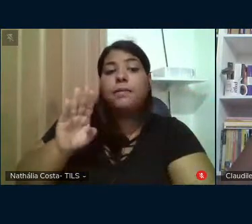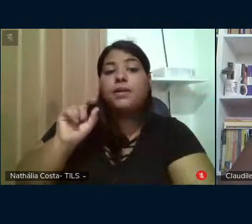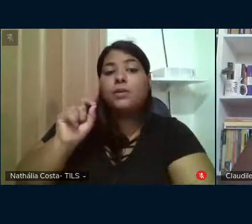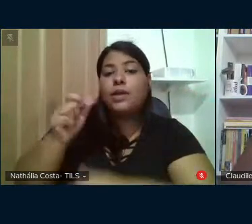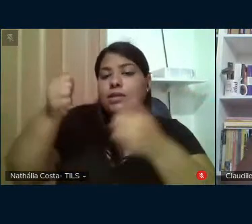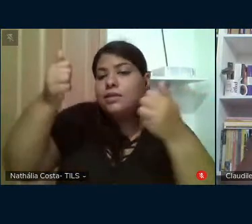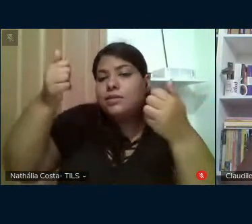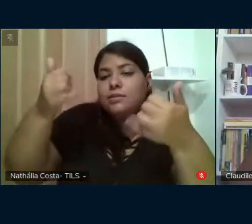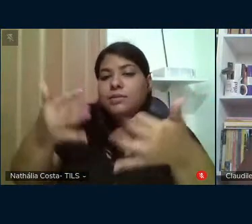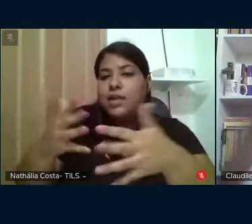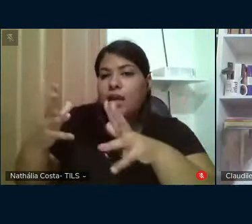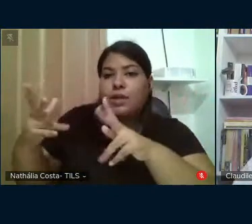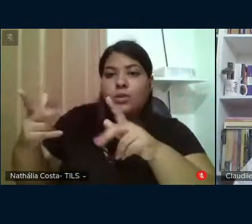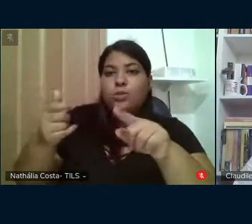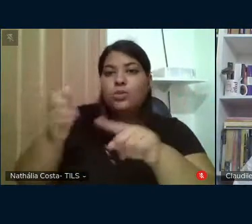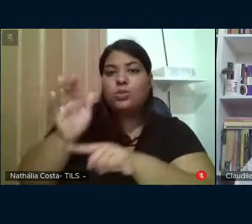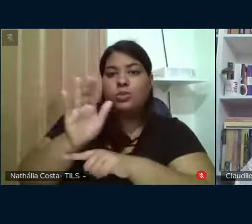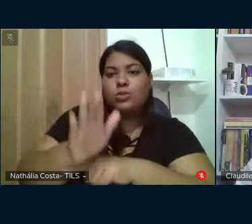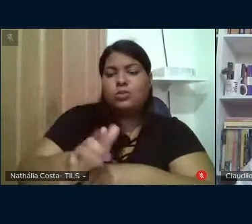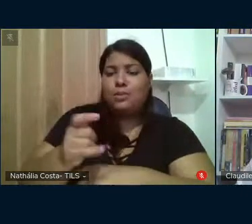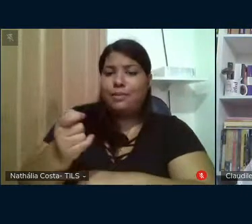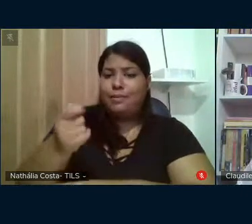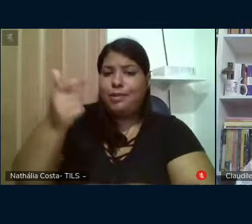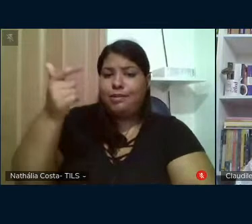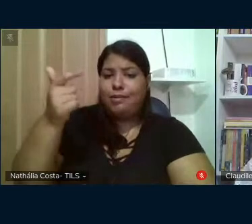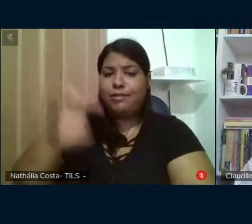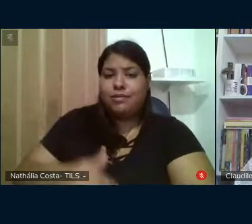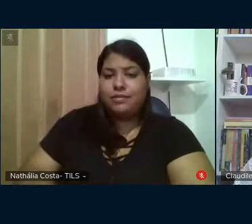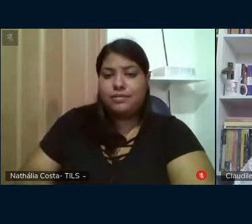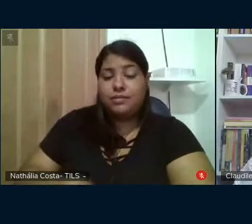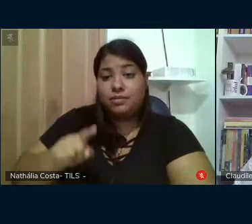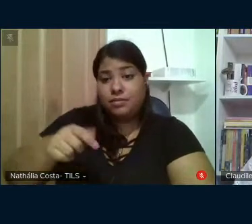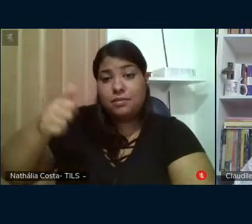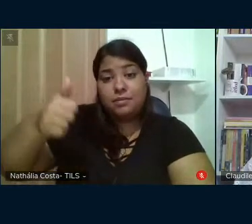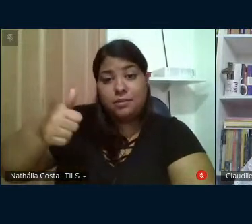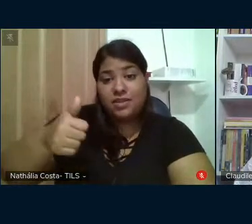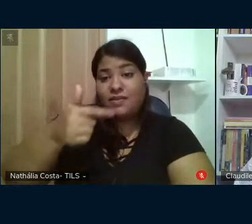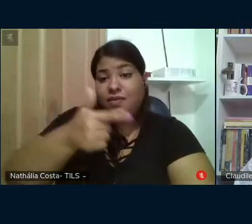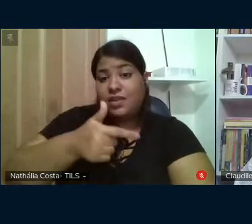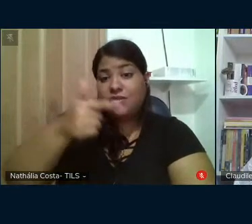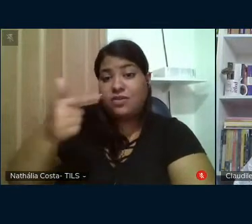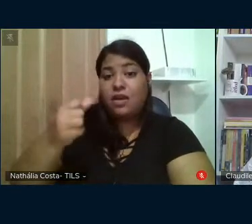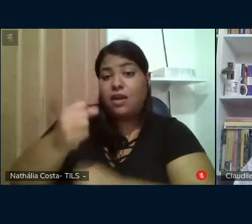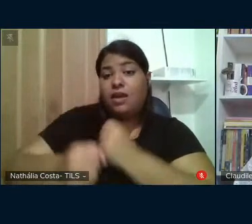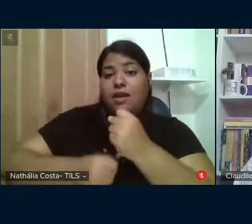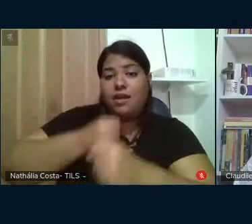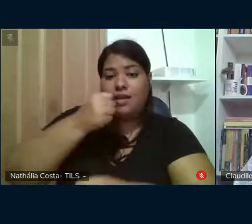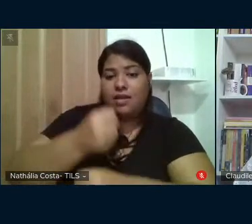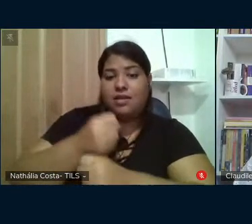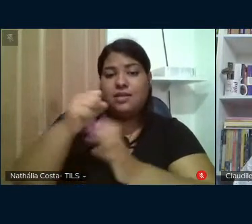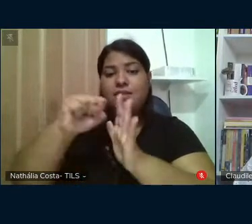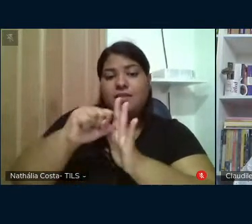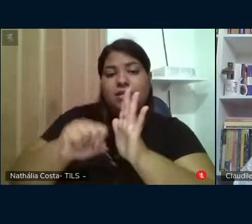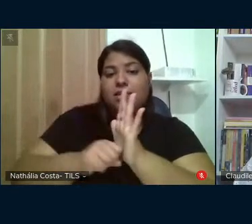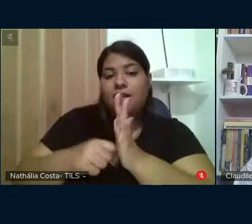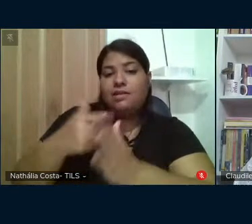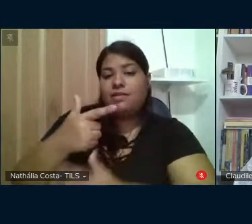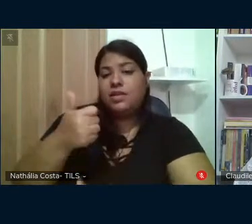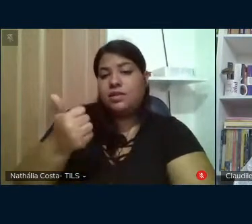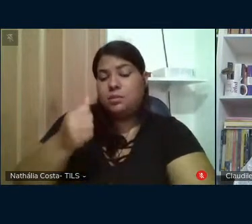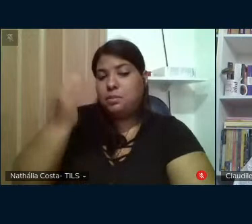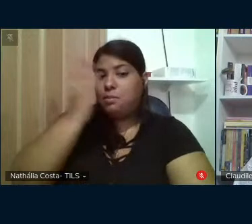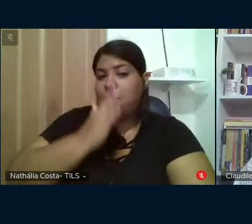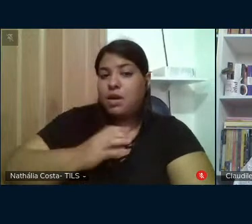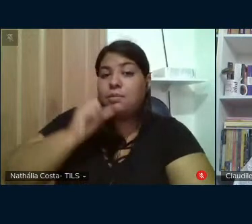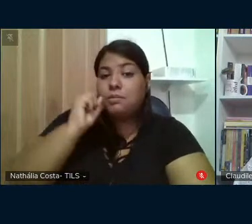e acabam contribuindo muito pouco. Nesses primeiros 22 anos do século XXI, os brasileiros puderam